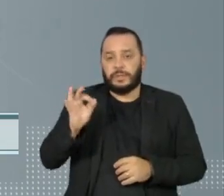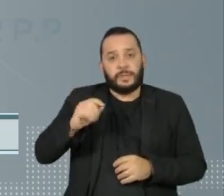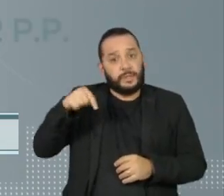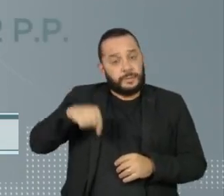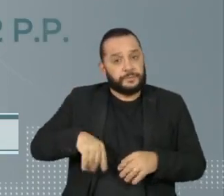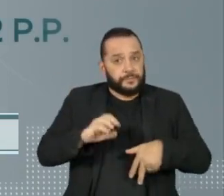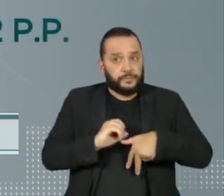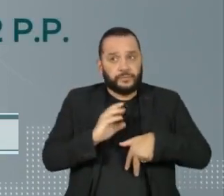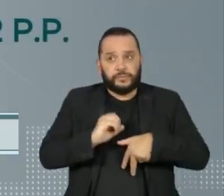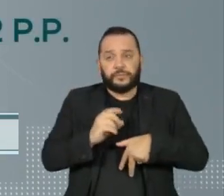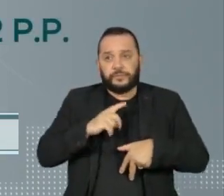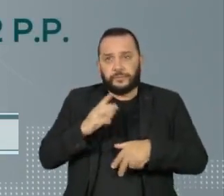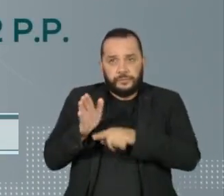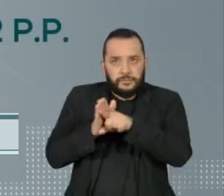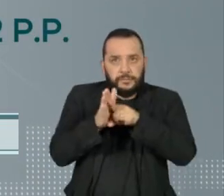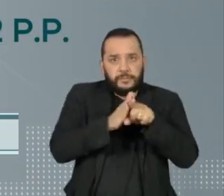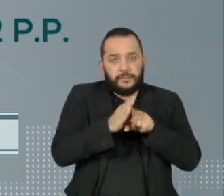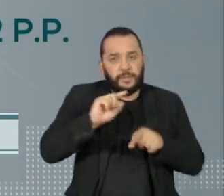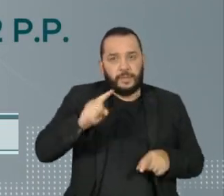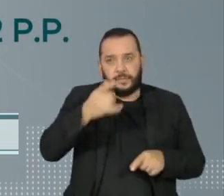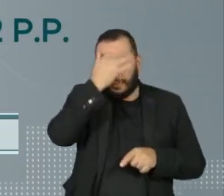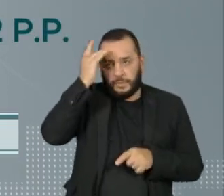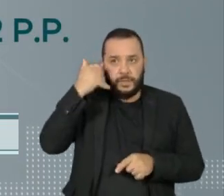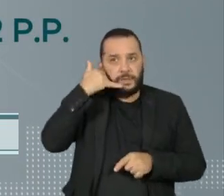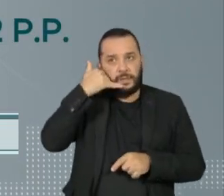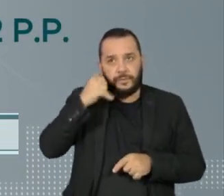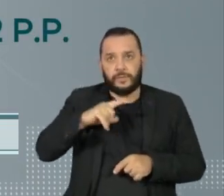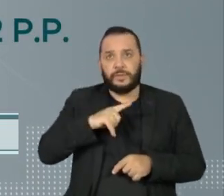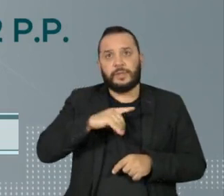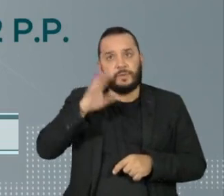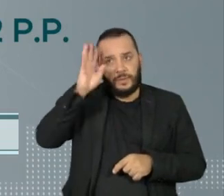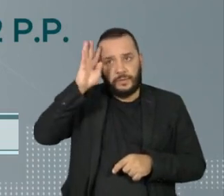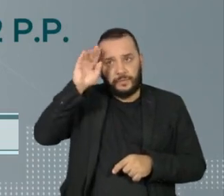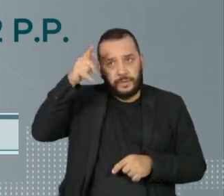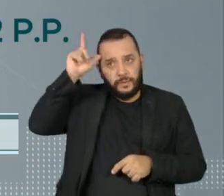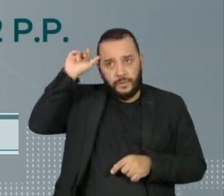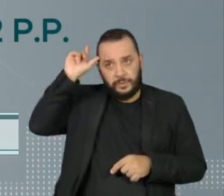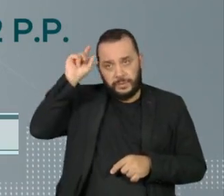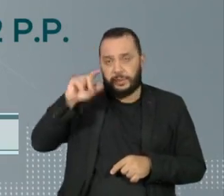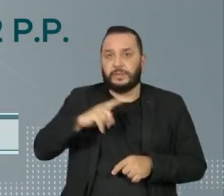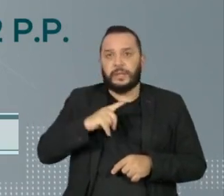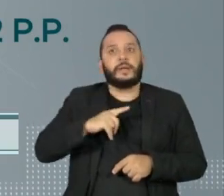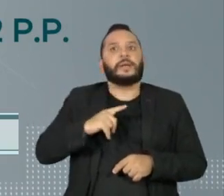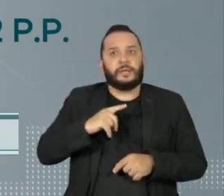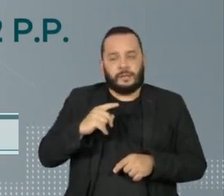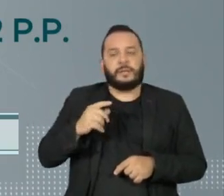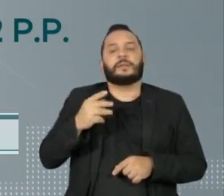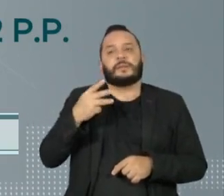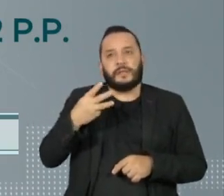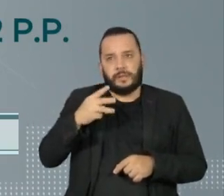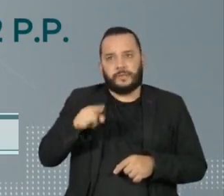Cultura e PESP ouviu mil pessoas por telefone entre quarta-feira e ontem. A margem de erro é de 3,2 pontos percentuais.